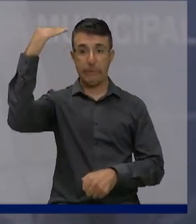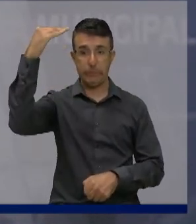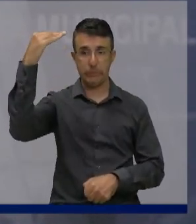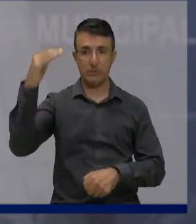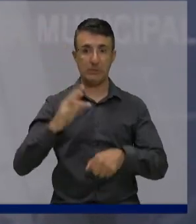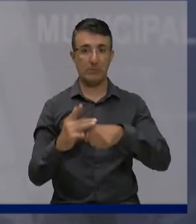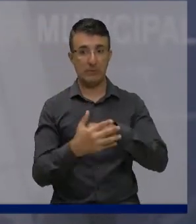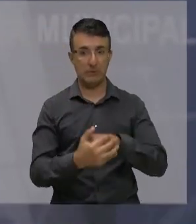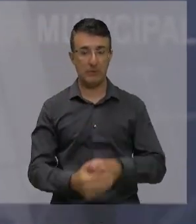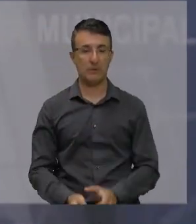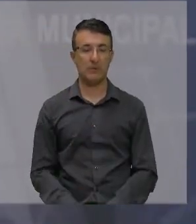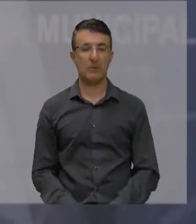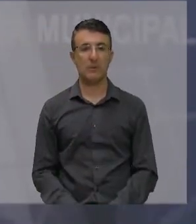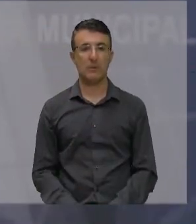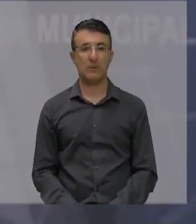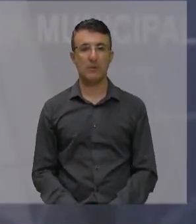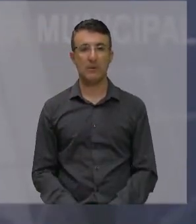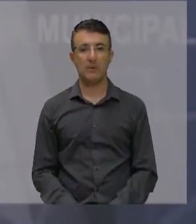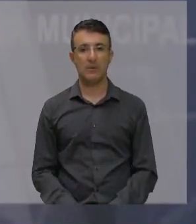primeira imagem por favor